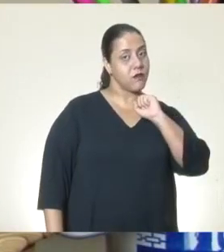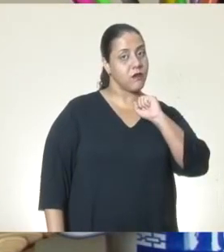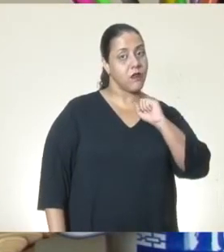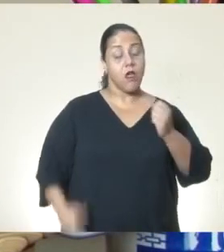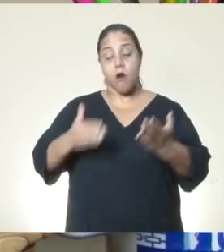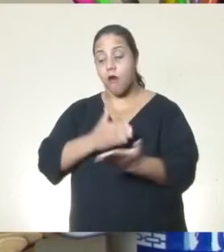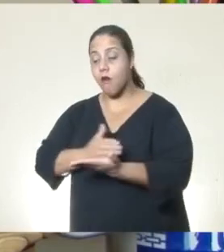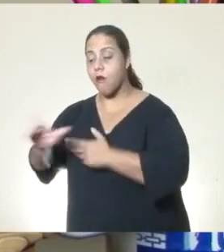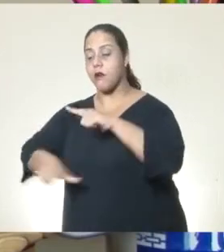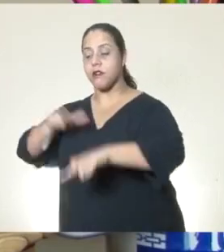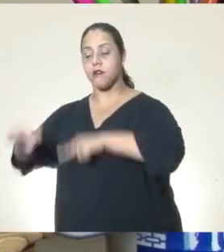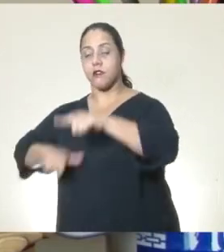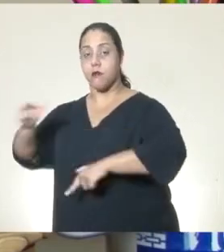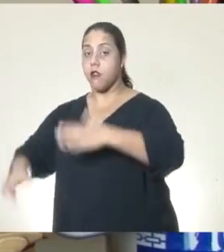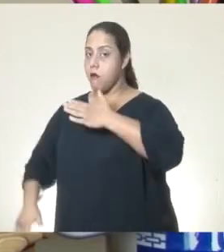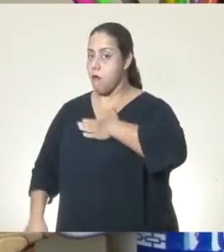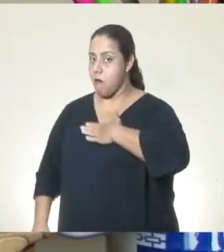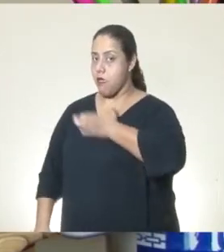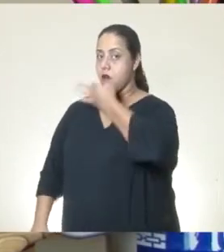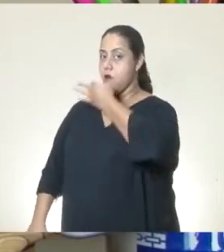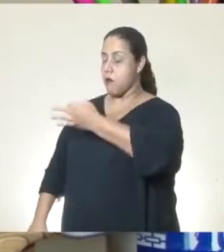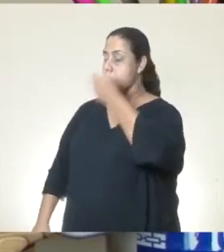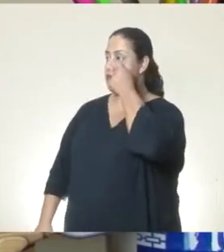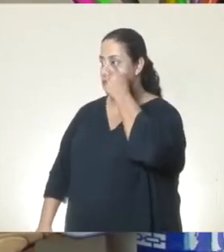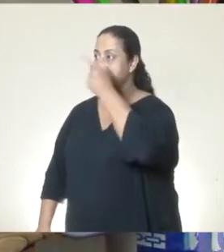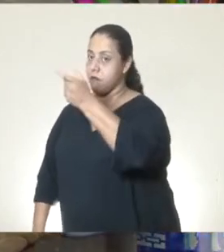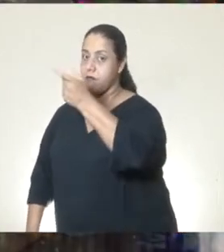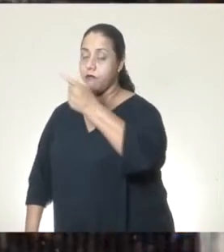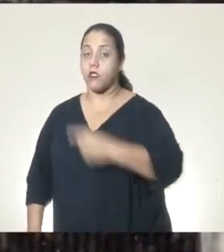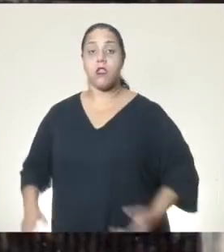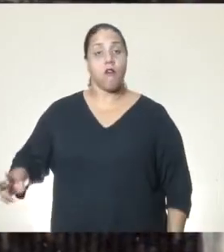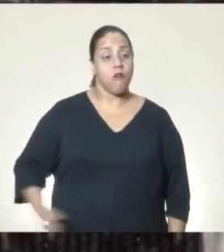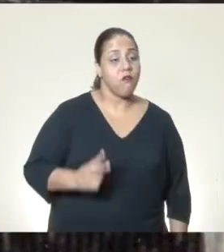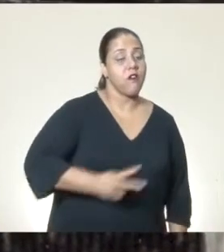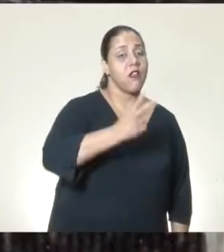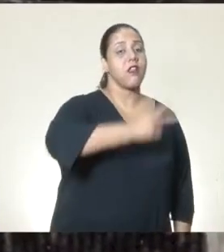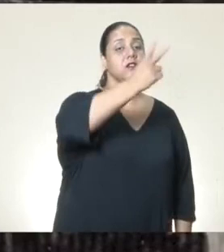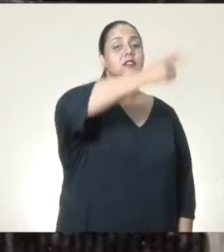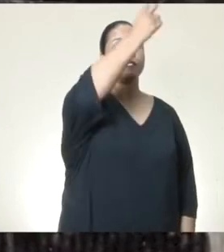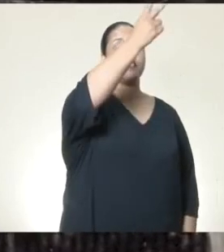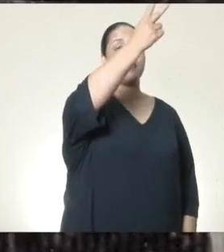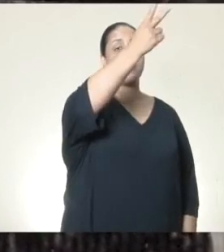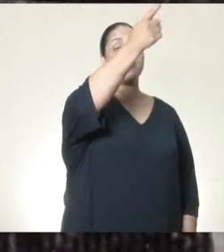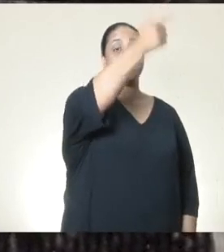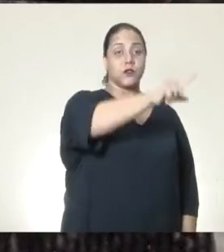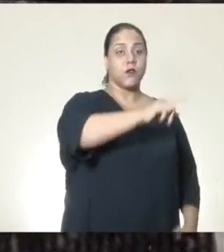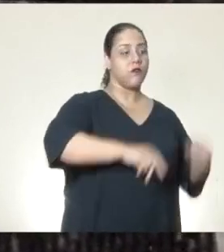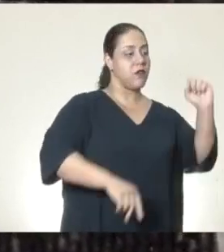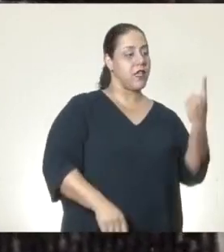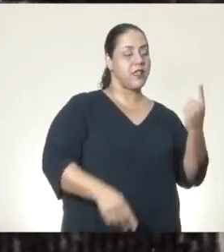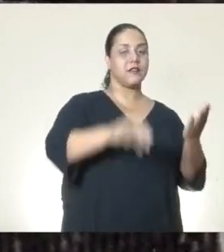ela começou aqui um trabalho que eu julgo muito interessante, que foi restaurar um